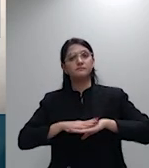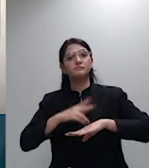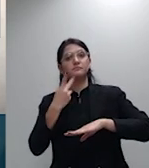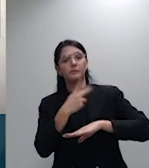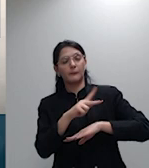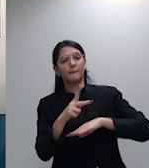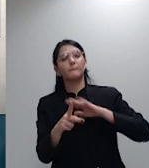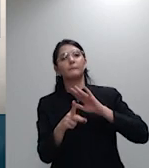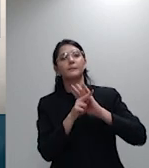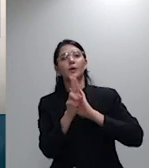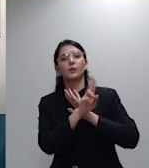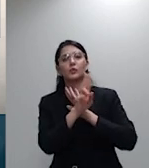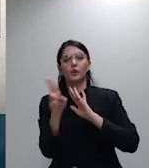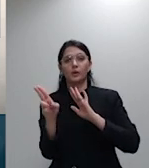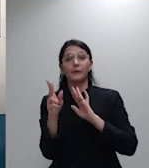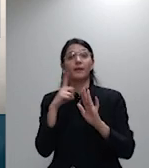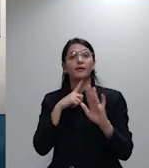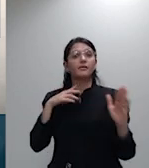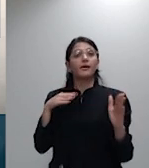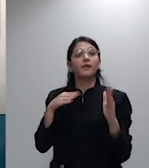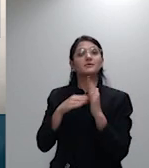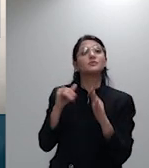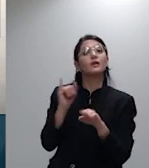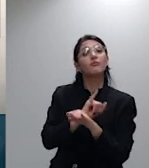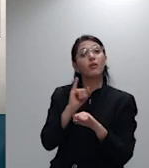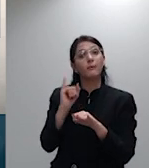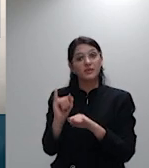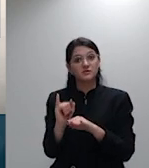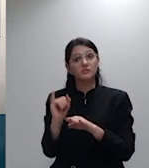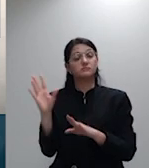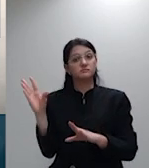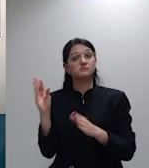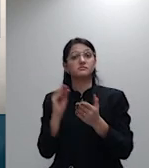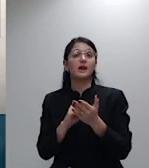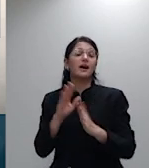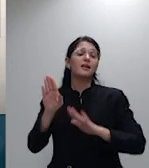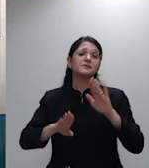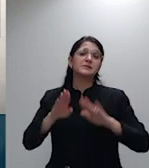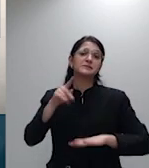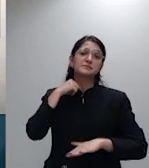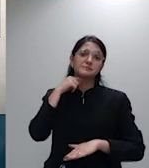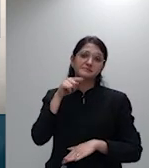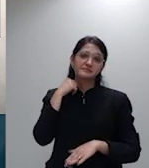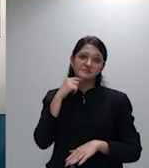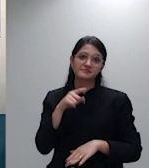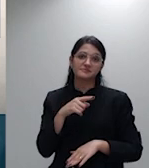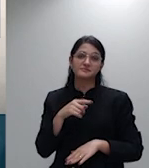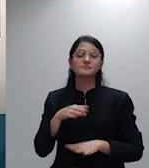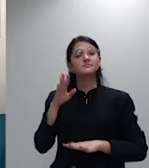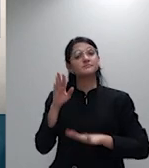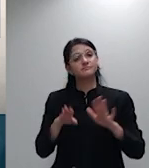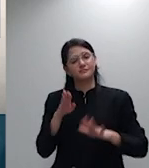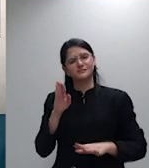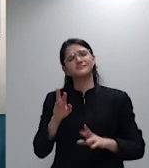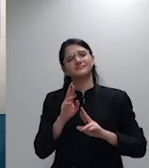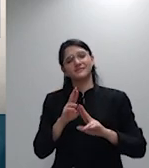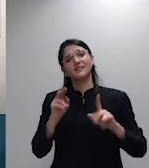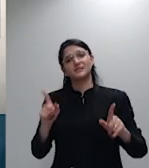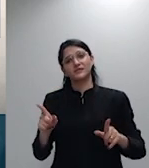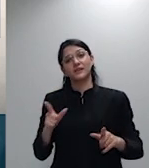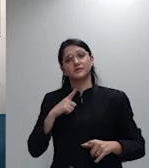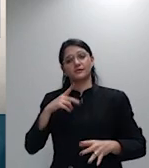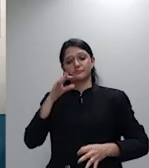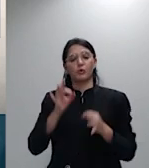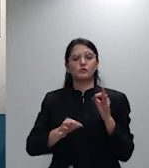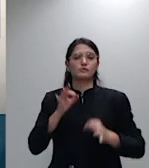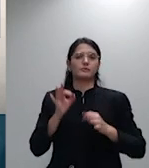tipo de informação que sem dúvida nenhuma tem um componente hermético que o judiciário não pode deixar que